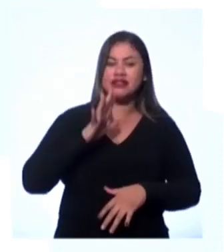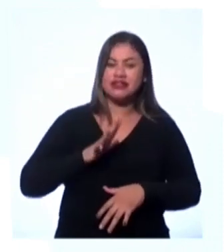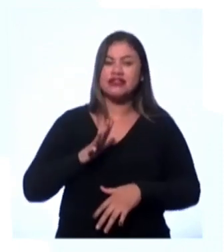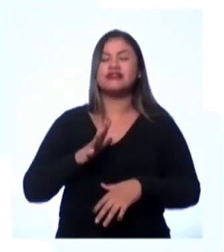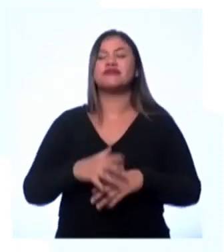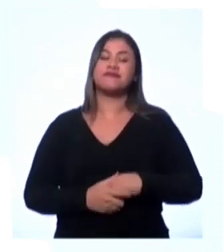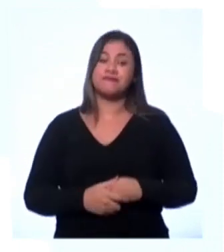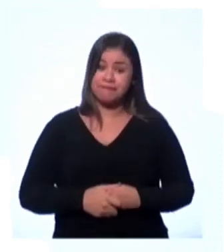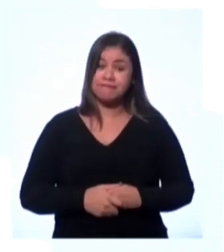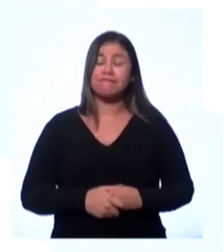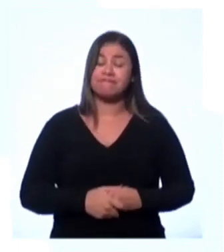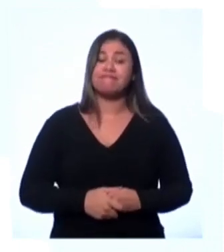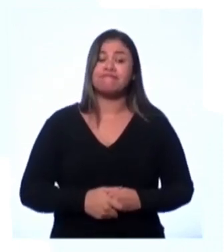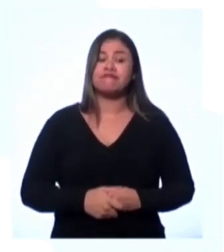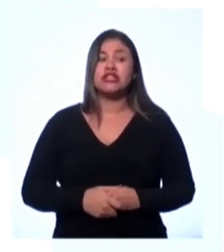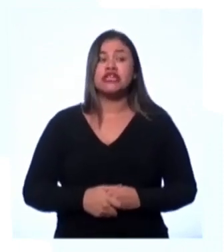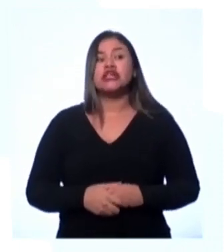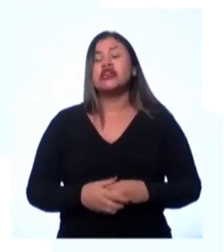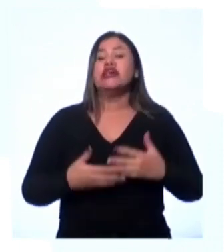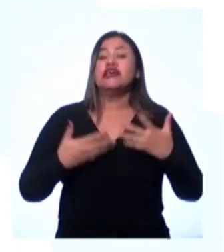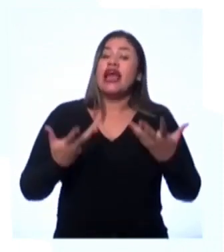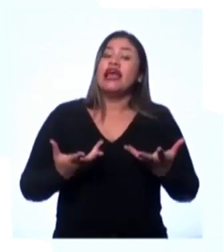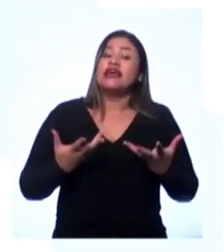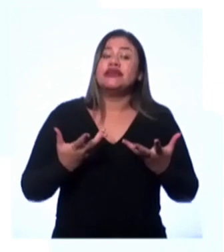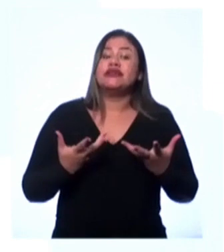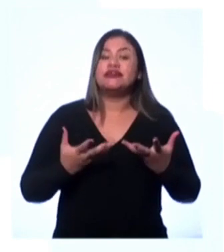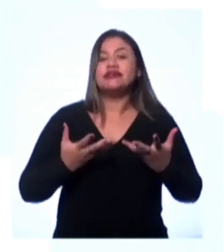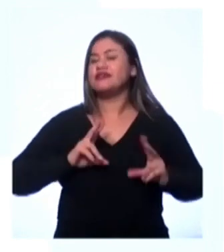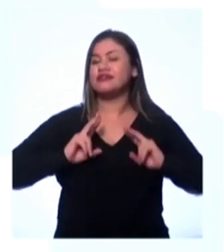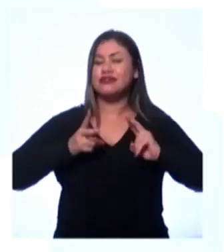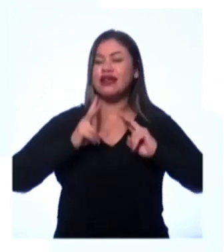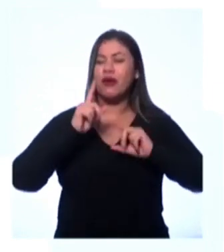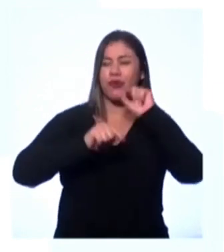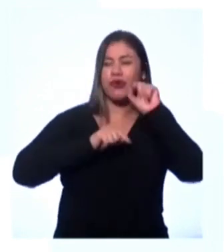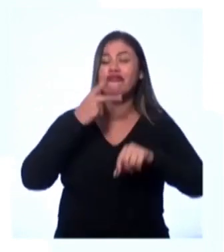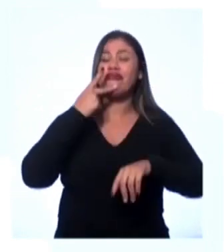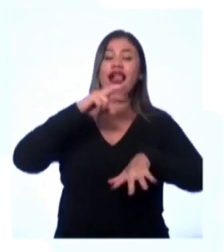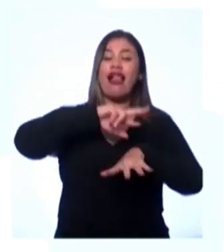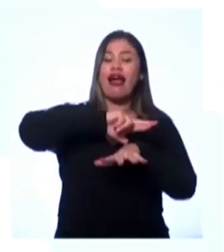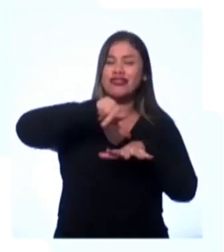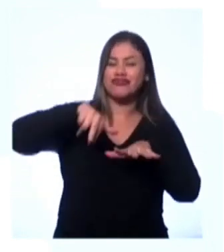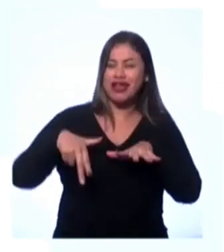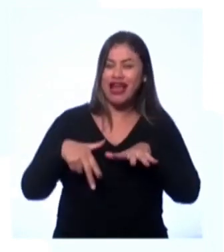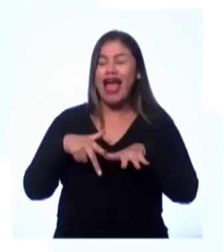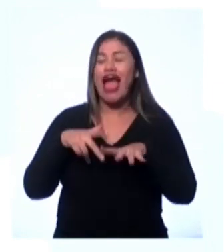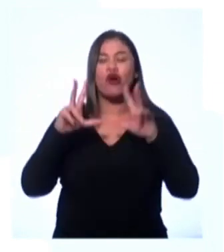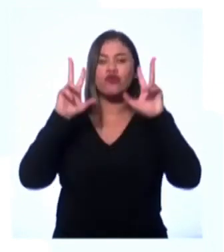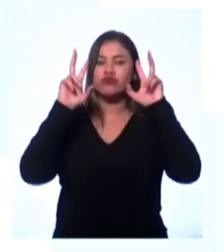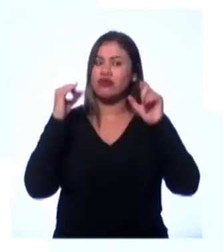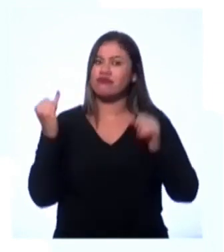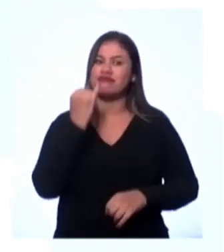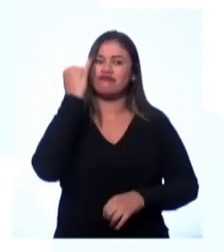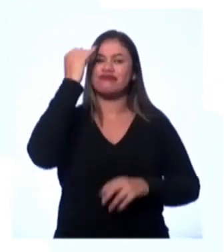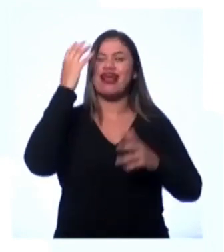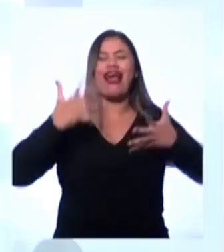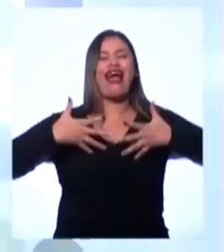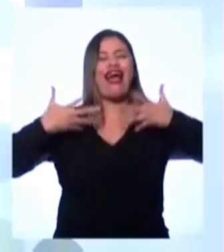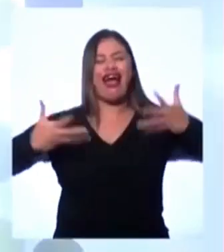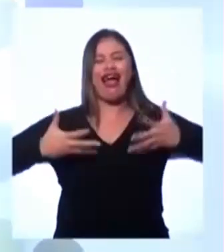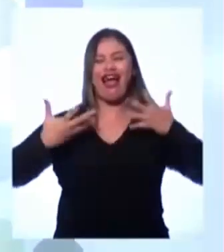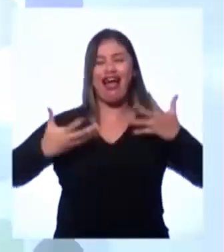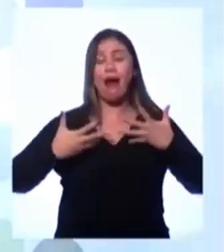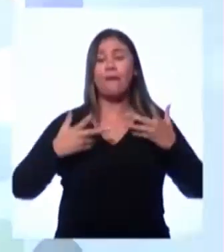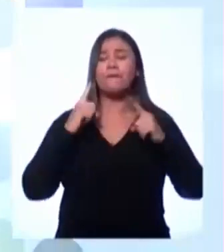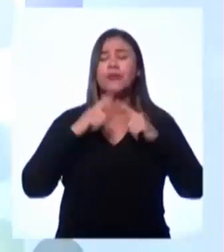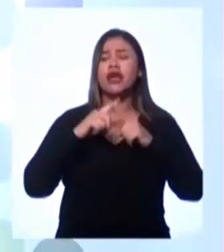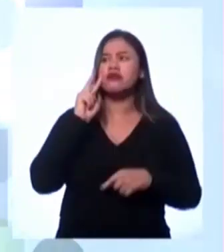E aí, gente, como sempre, né, falar sobre diversidade é um tema muito empolgante, não é, Fabi? Porque a gente olha